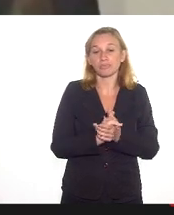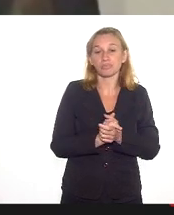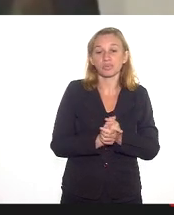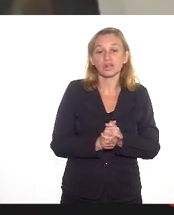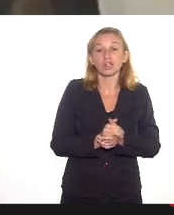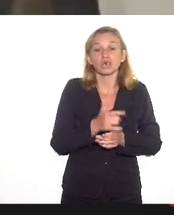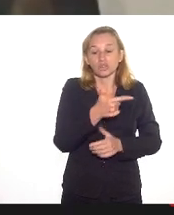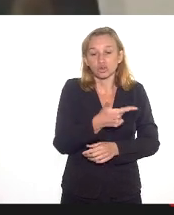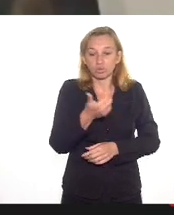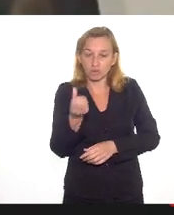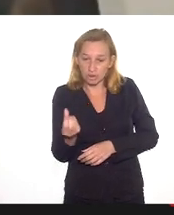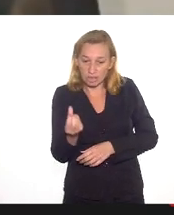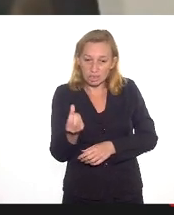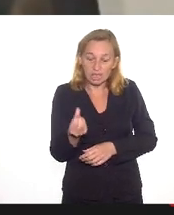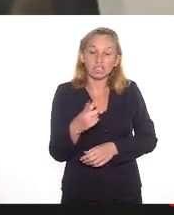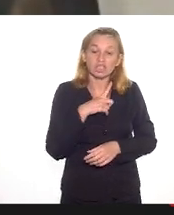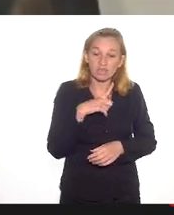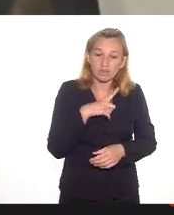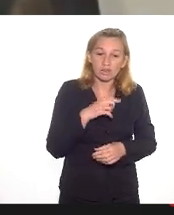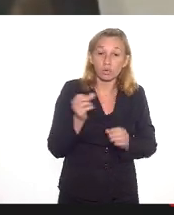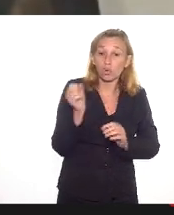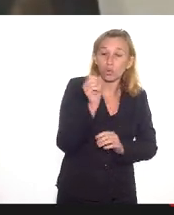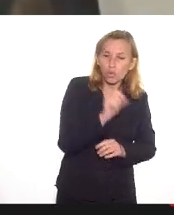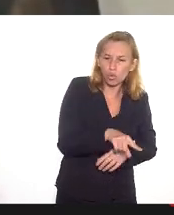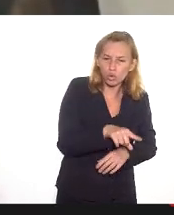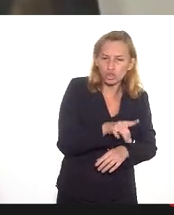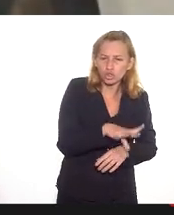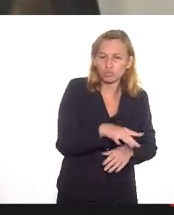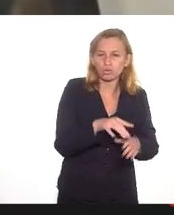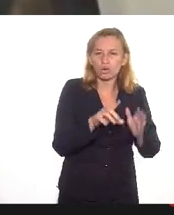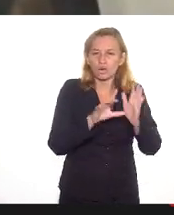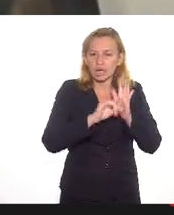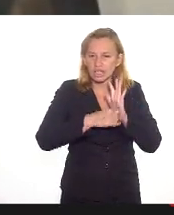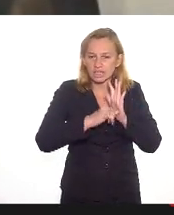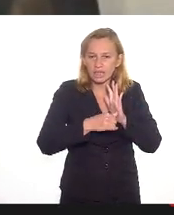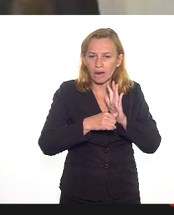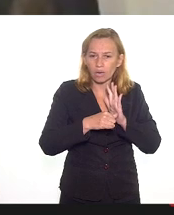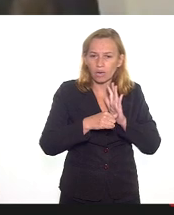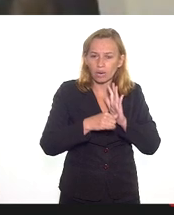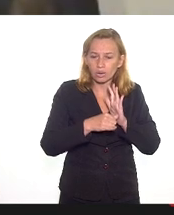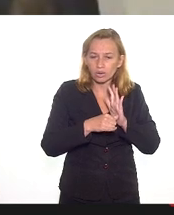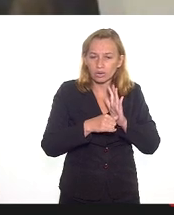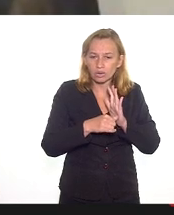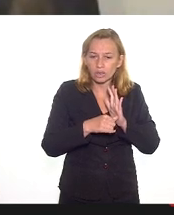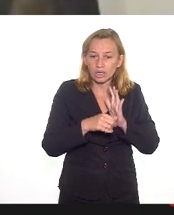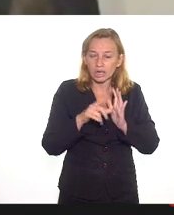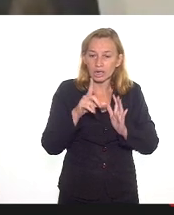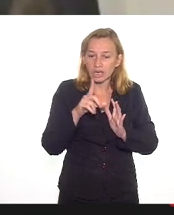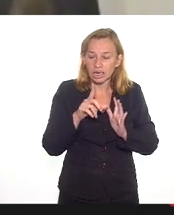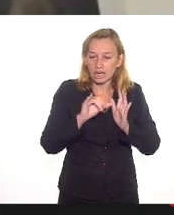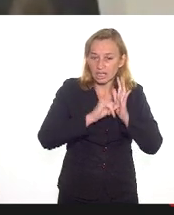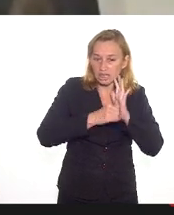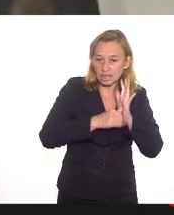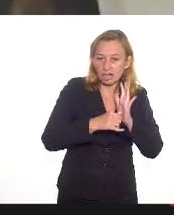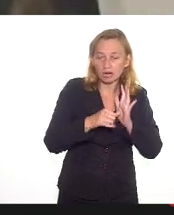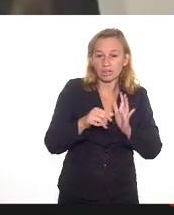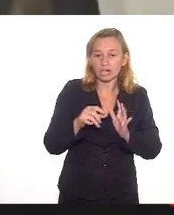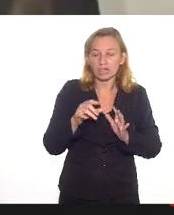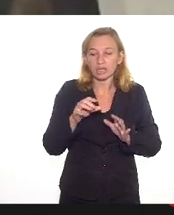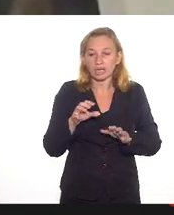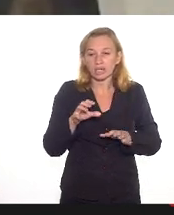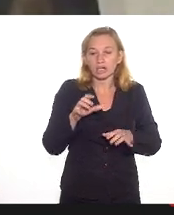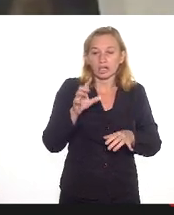2016, ainda tivemos um último edital que foi o chamado Edital de Territórios Culturais, que foi uma